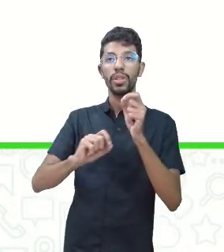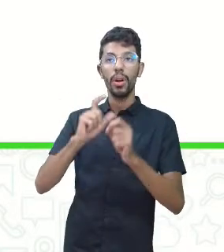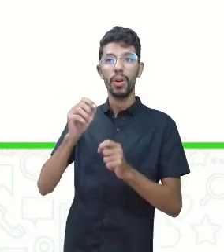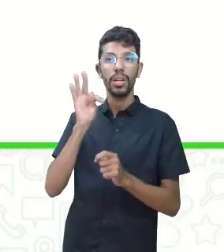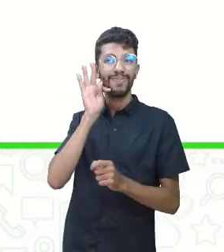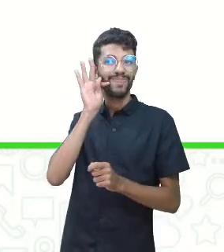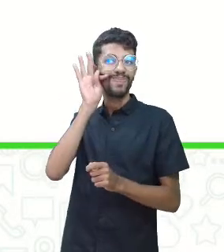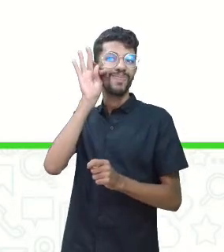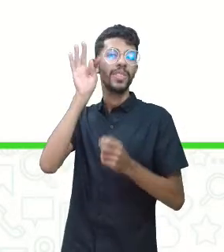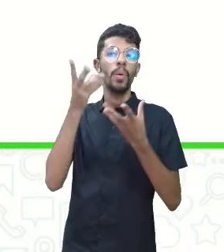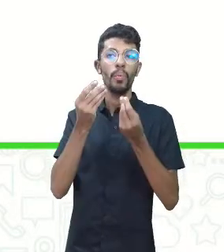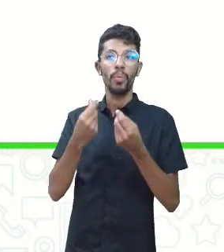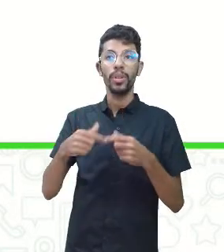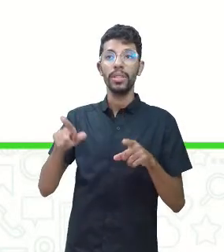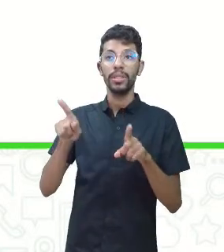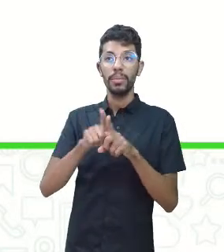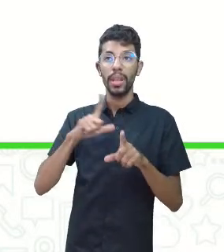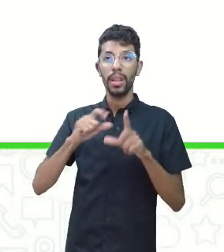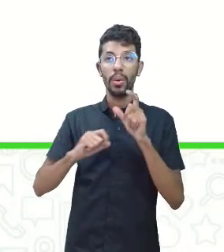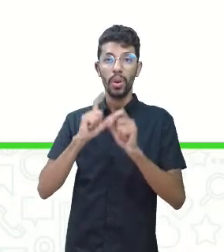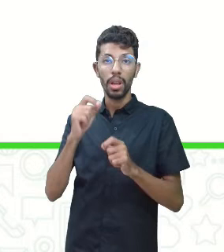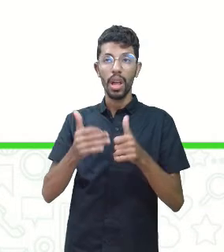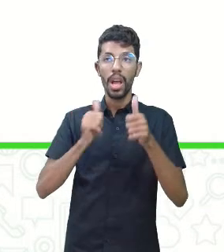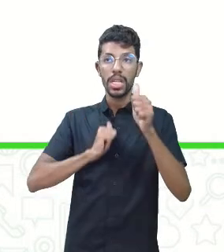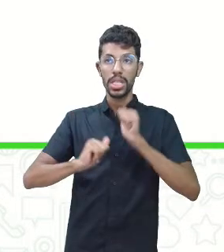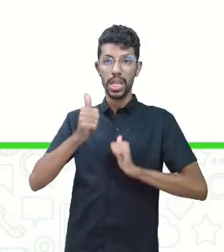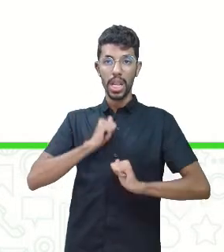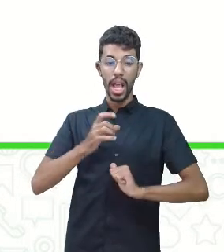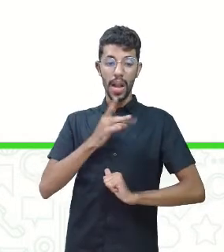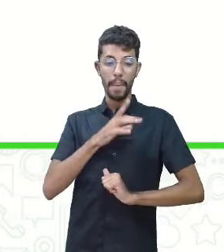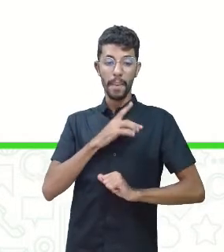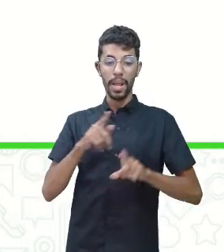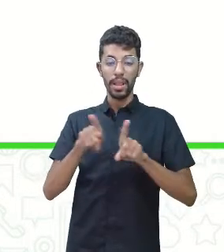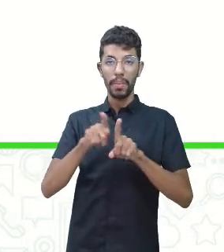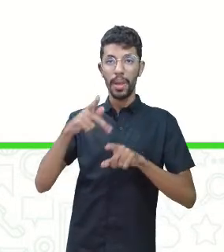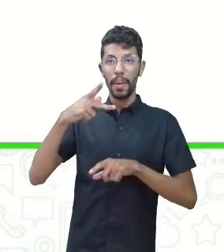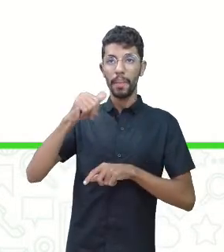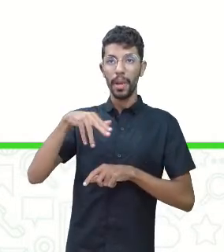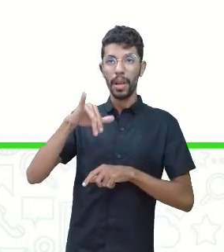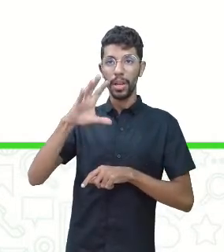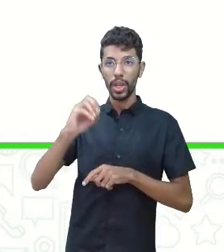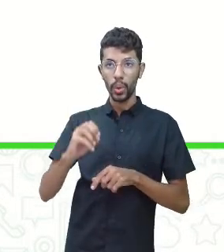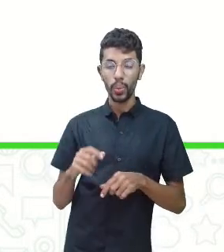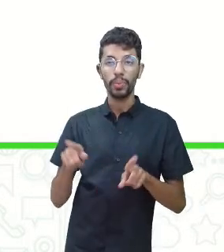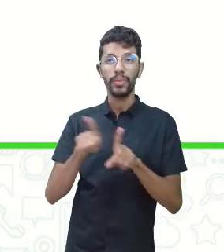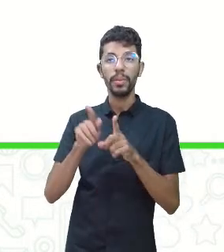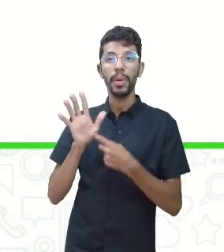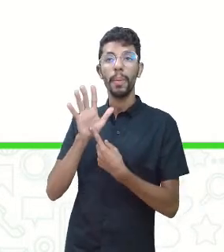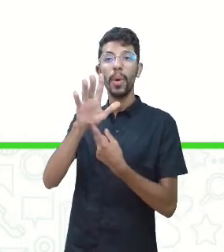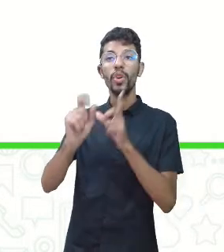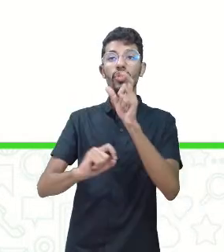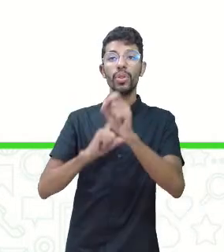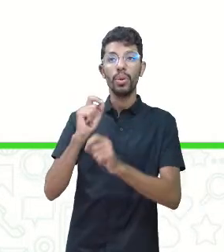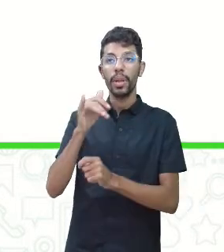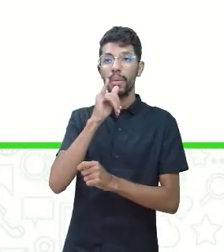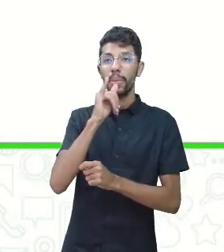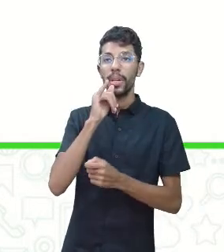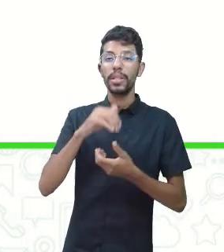ansiedade, medo e pânico. Apresenta demonstrações de